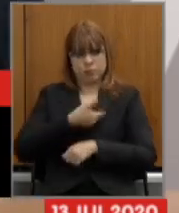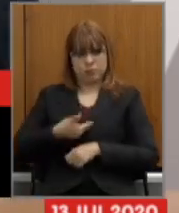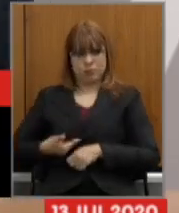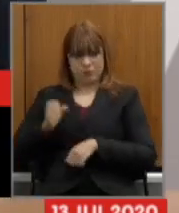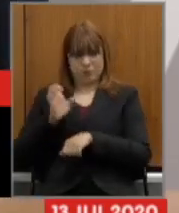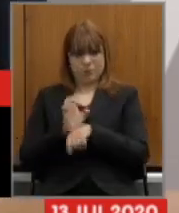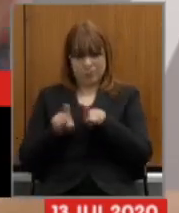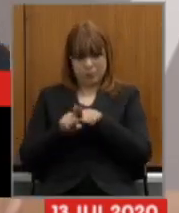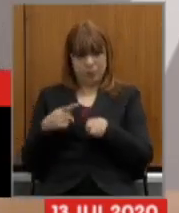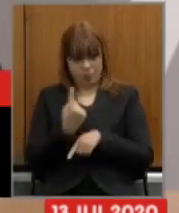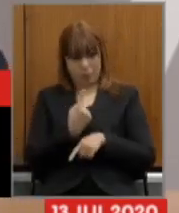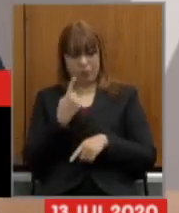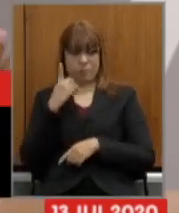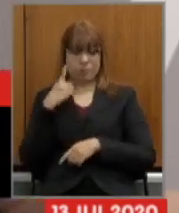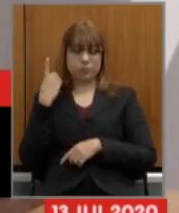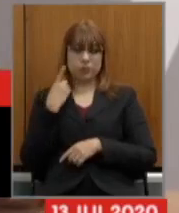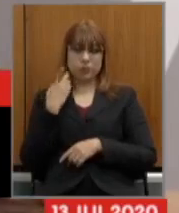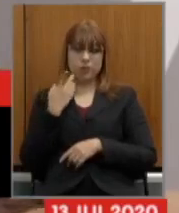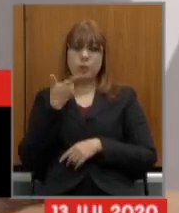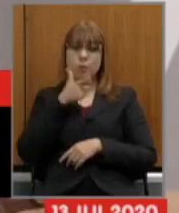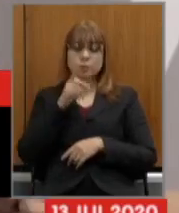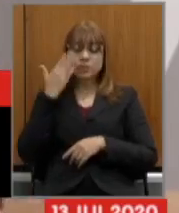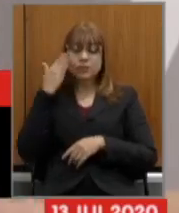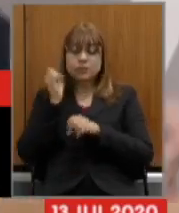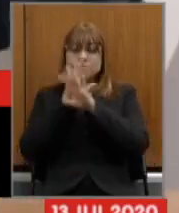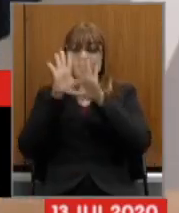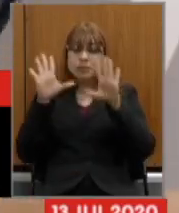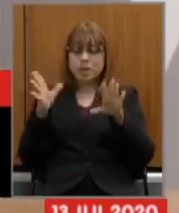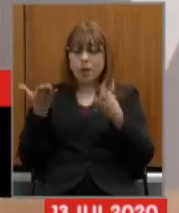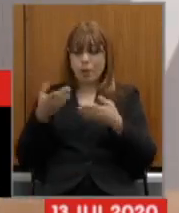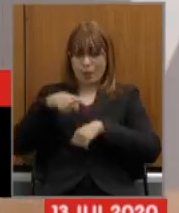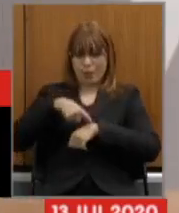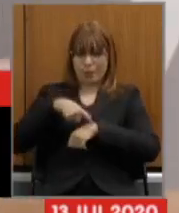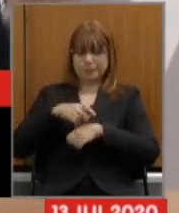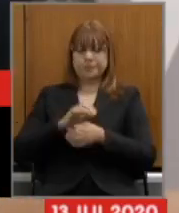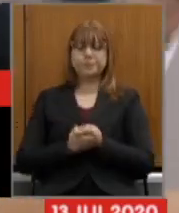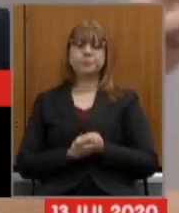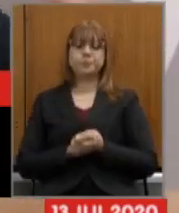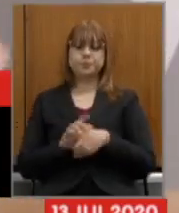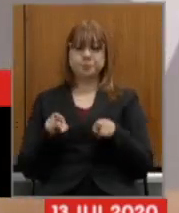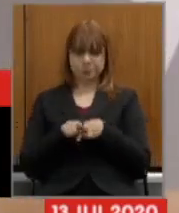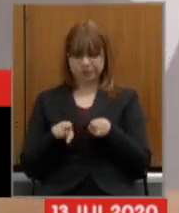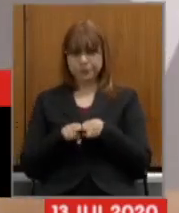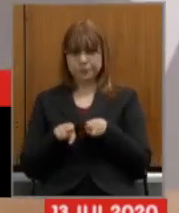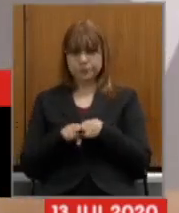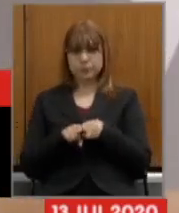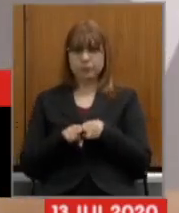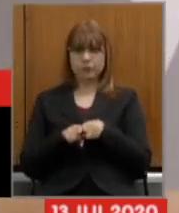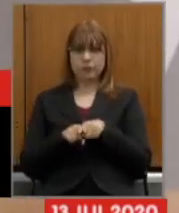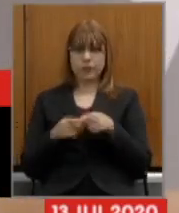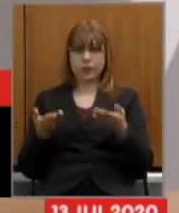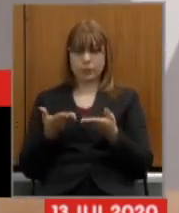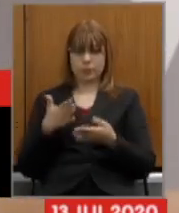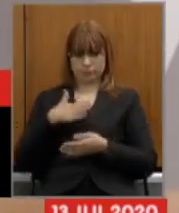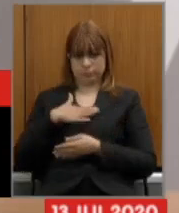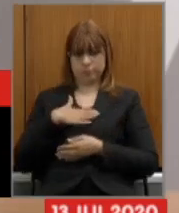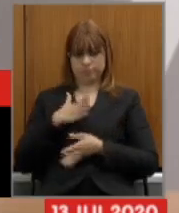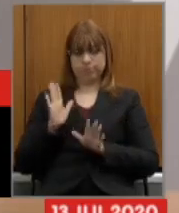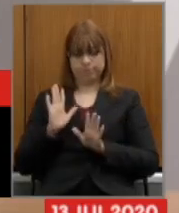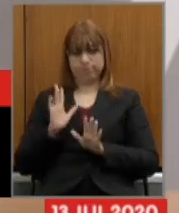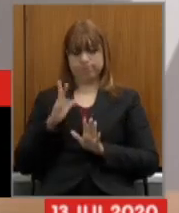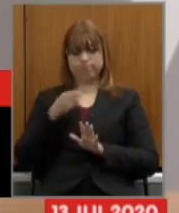para entender o momento que nós estamos vivendo uma outra coisa aí eu já parto aqui para a minha fala